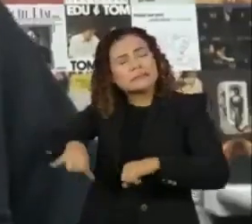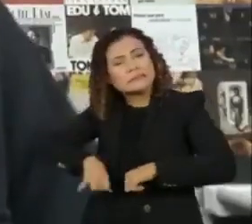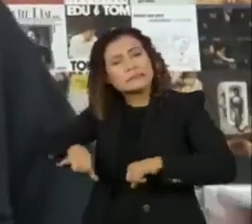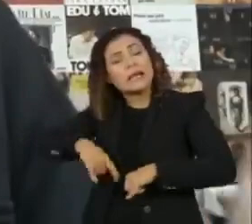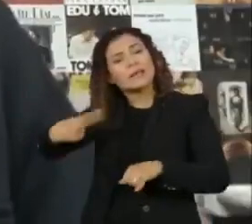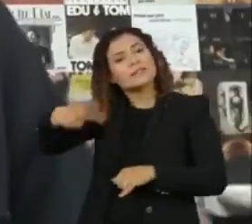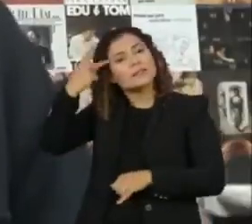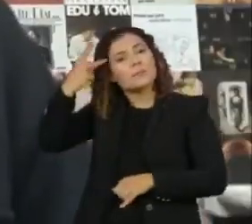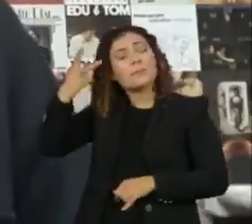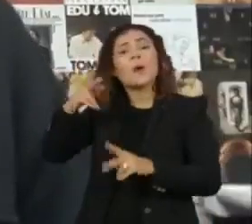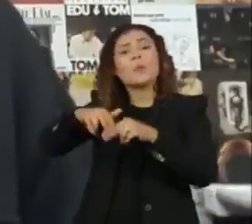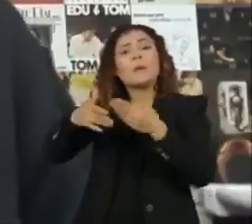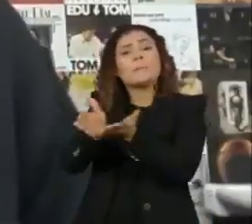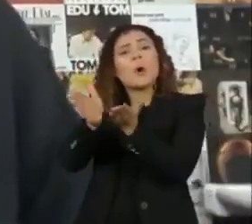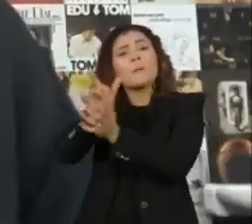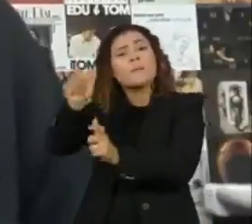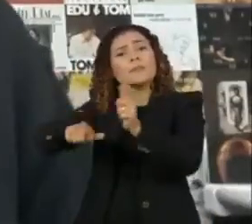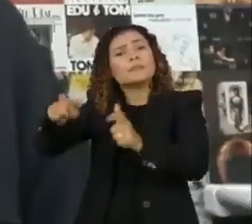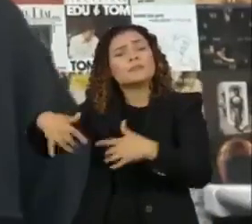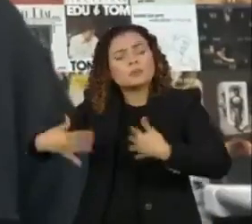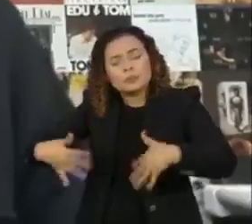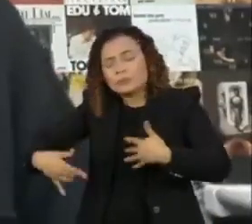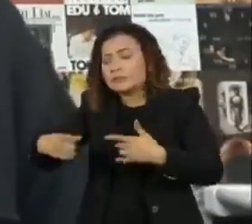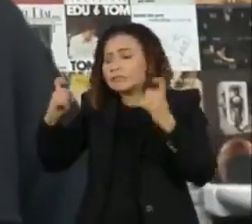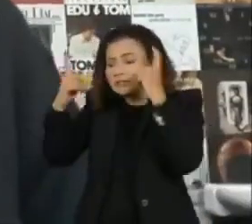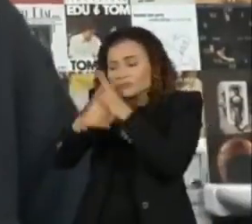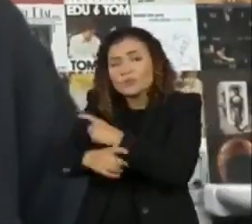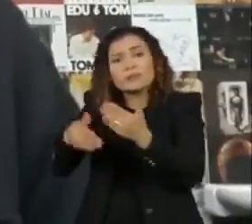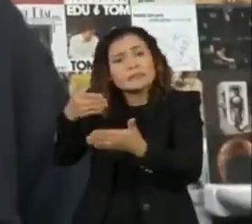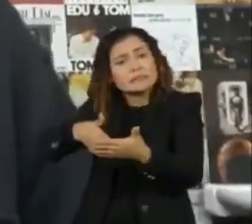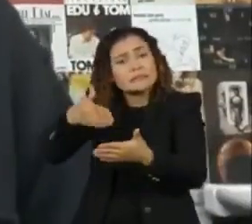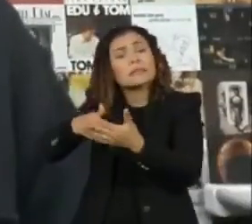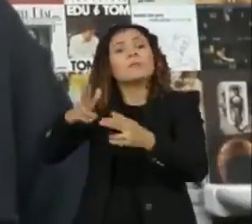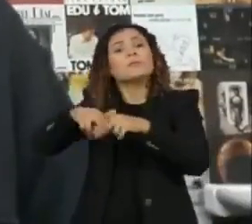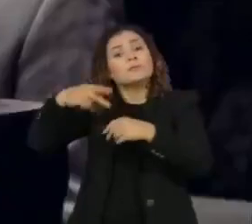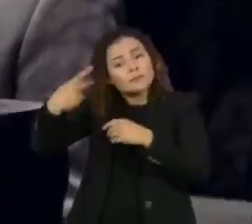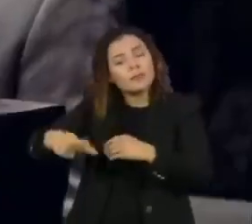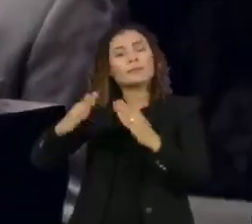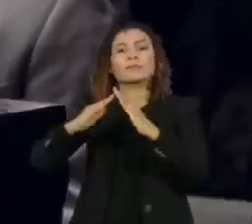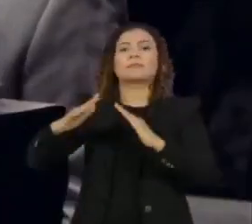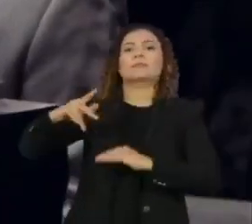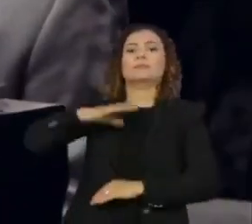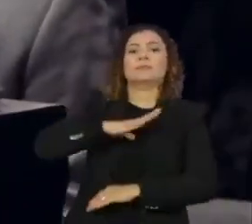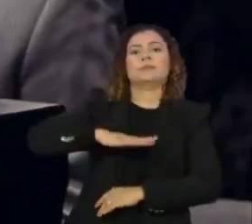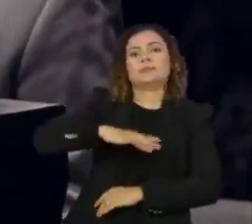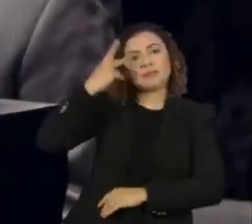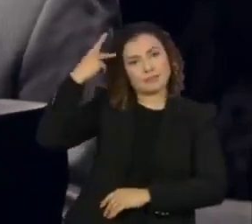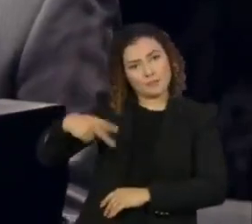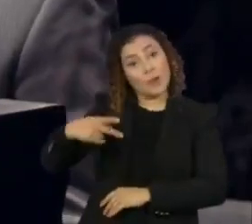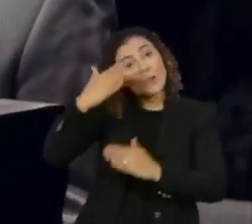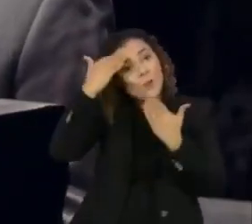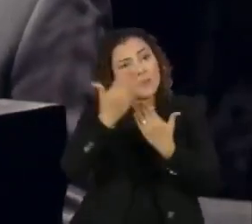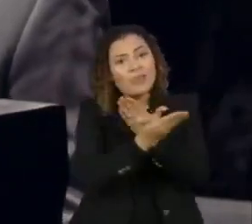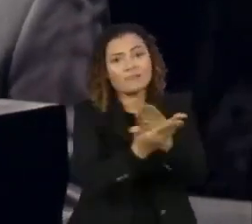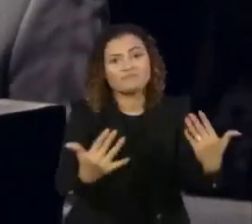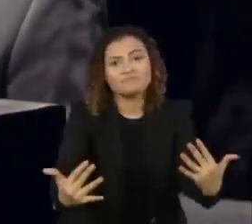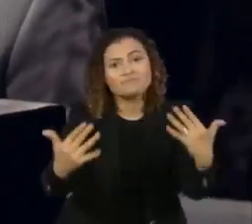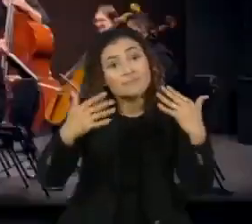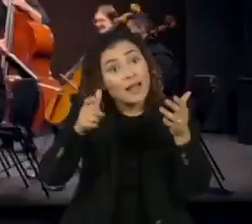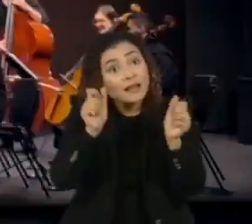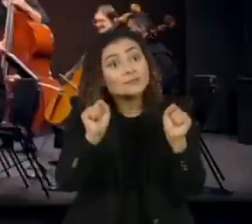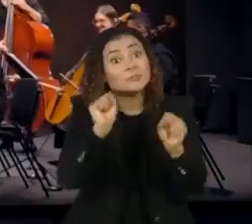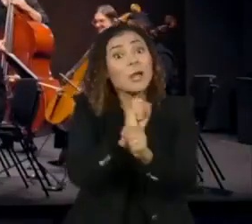São Paulo está vivendo, que o Brasil todo está vivendo, mas aqui atuando localmente na cidade de São Paulo. Muito obrigado e